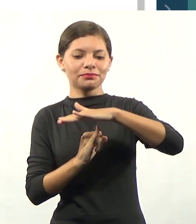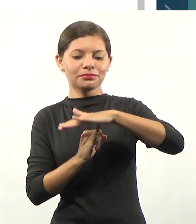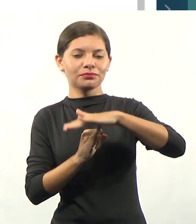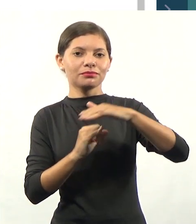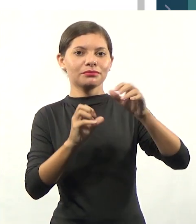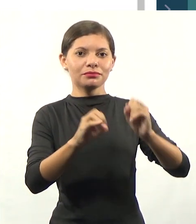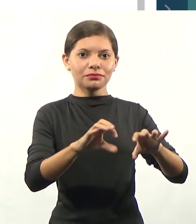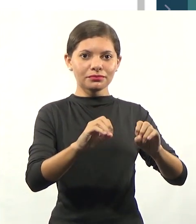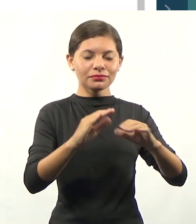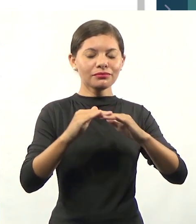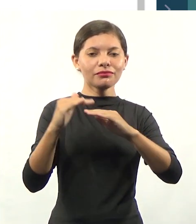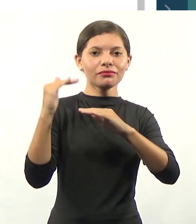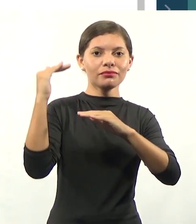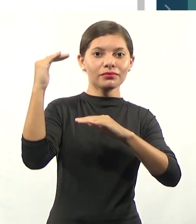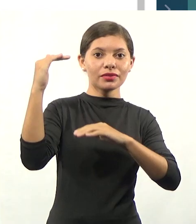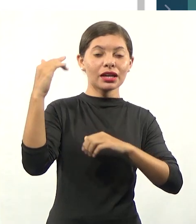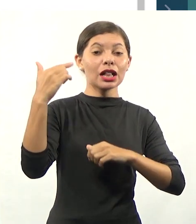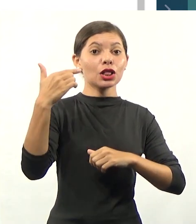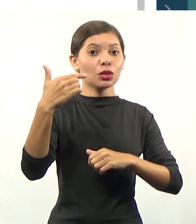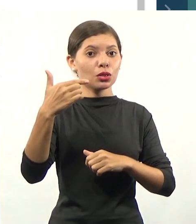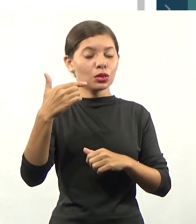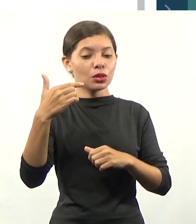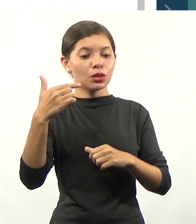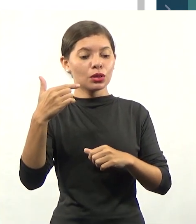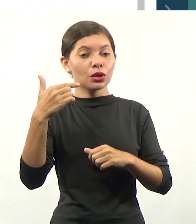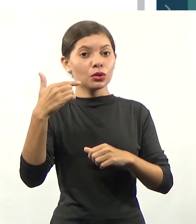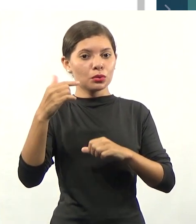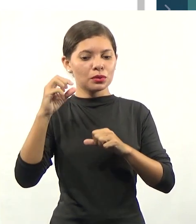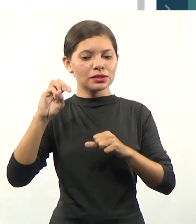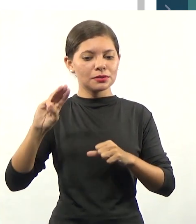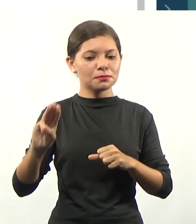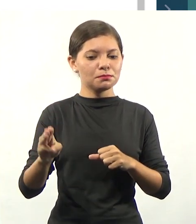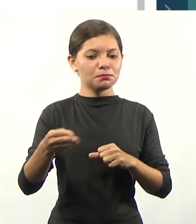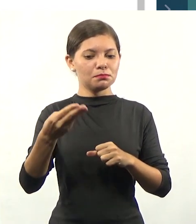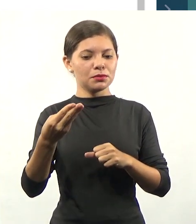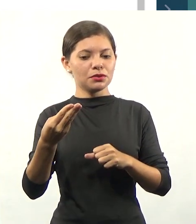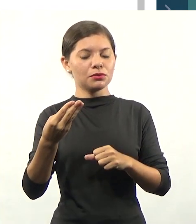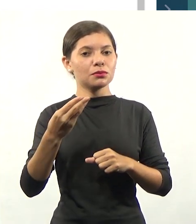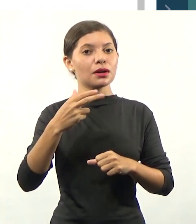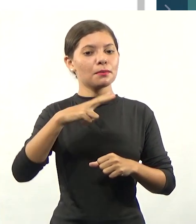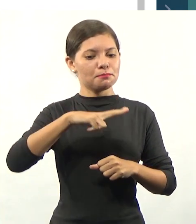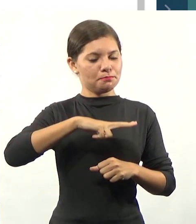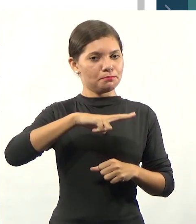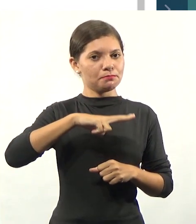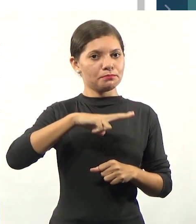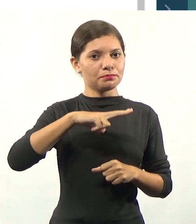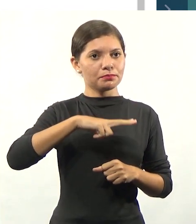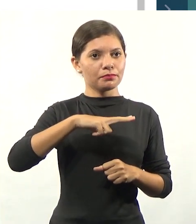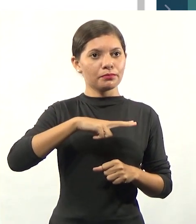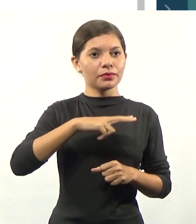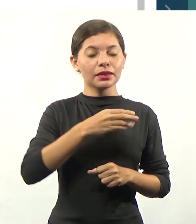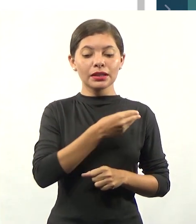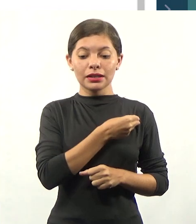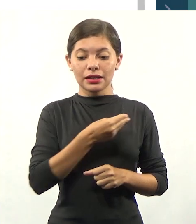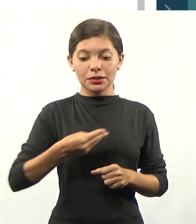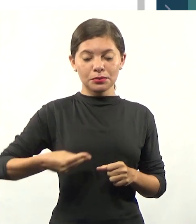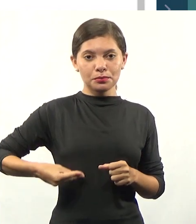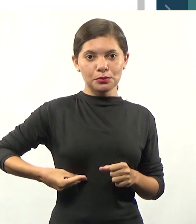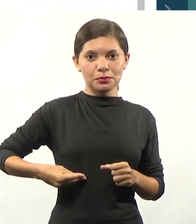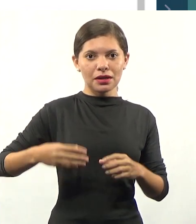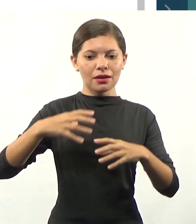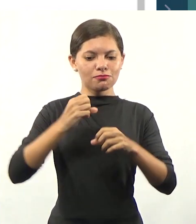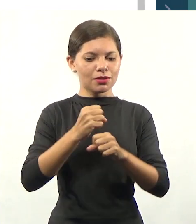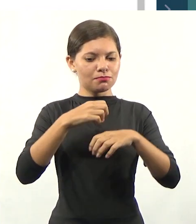destas 2.153 eram da rede privada. E da rede pública, se você for fazer o